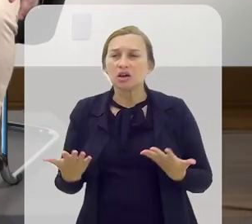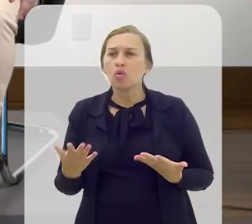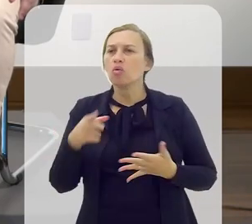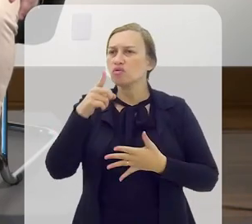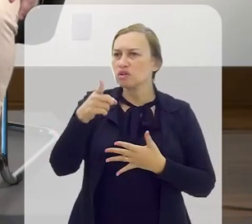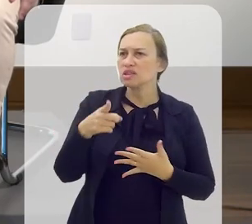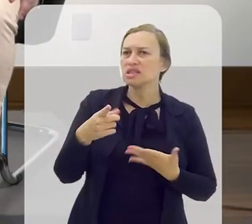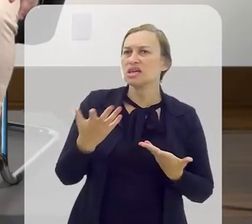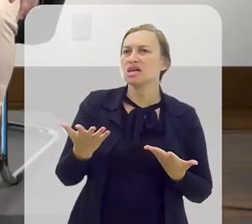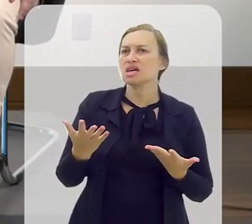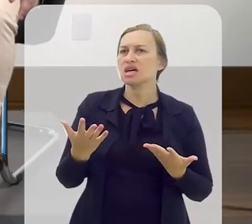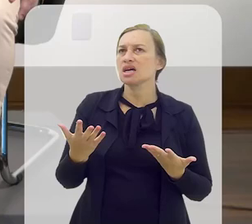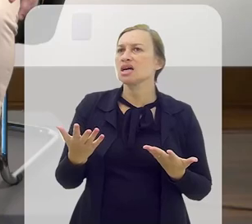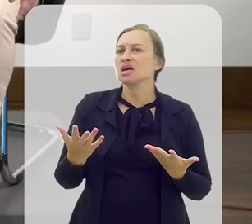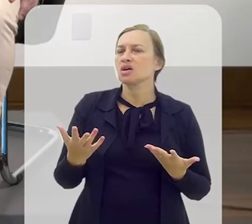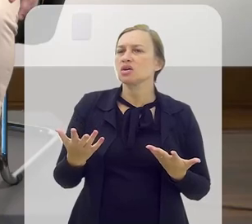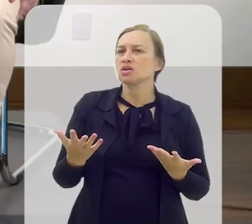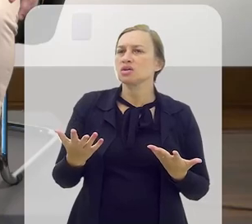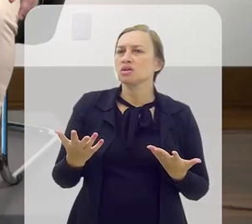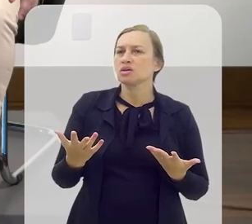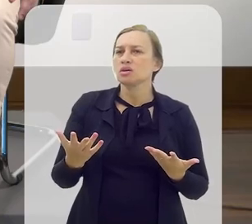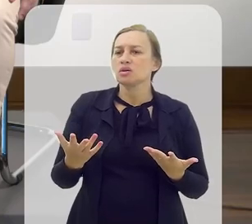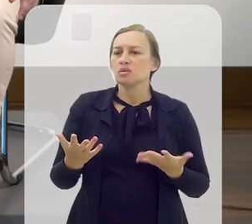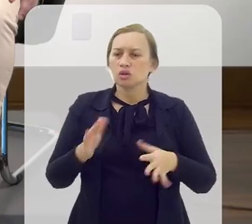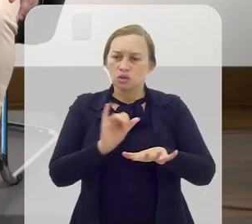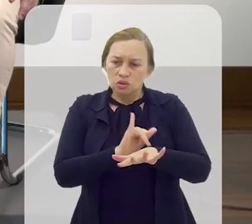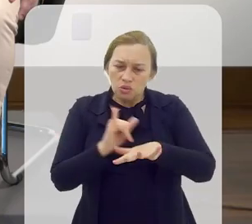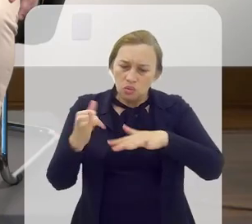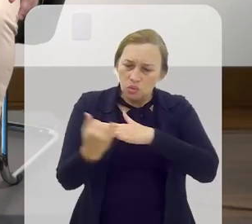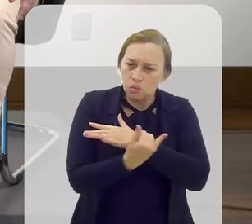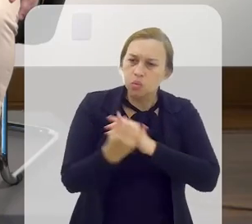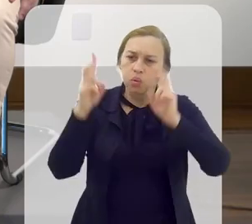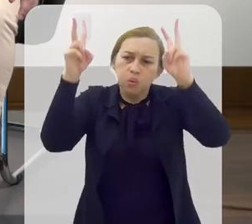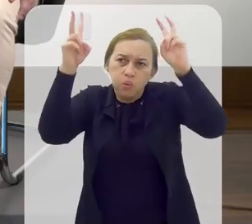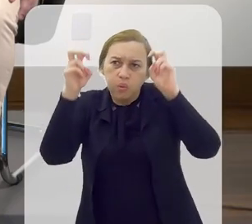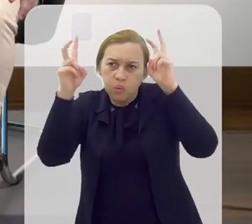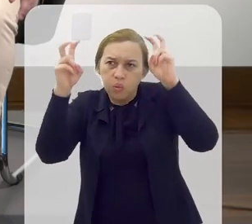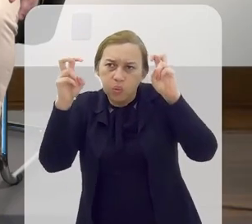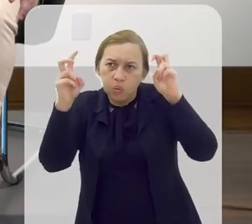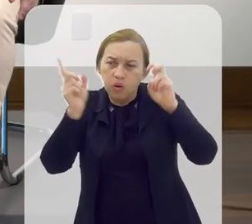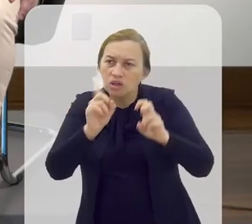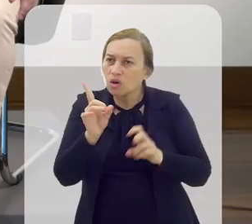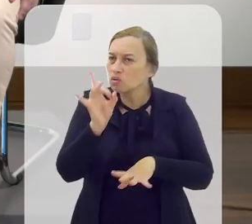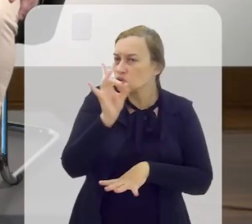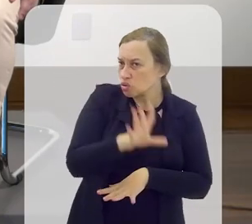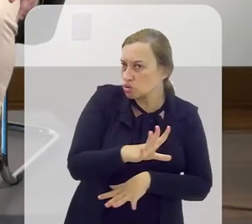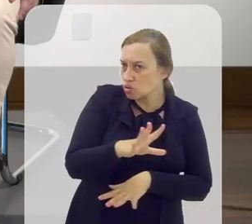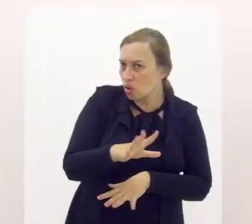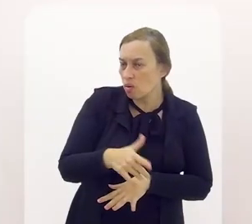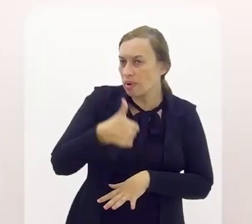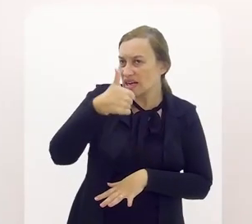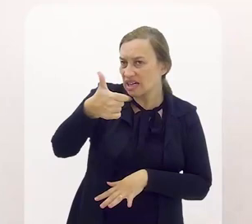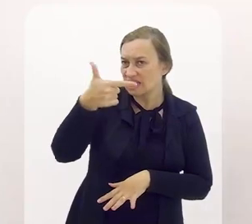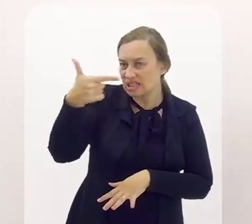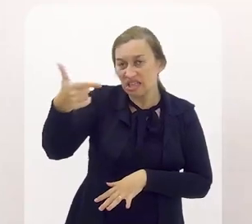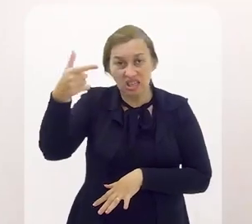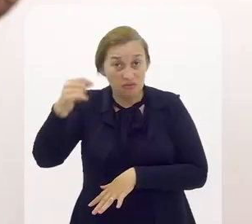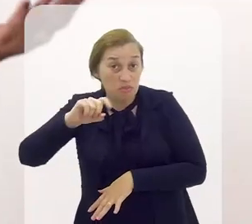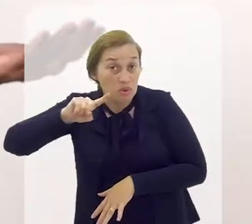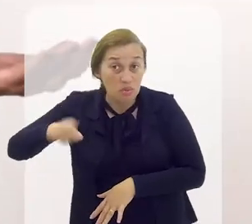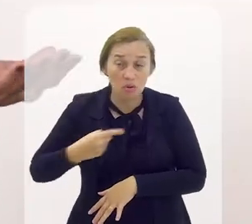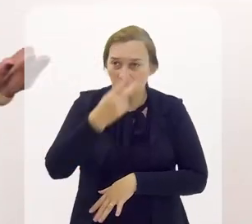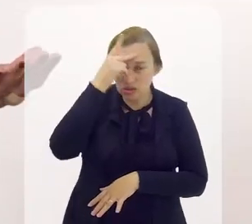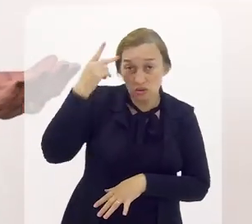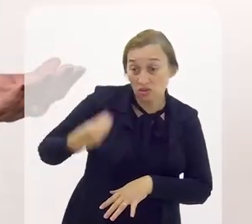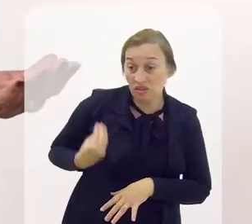forte. É muito grande. se você traz algo como esse enredo que, como você diz, não foi somente para